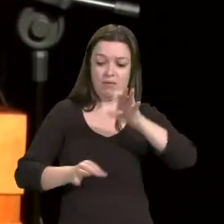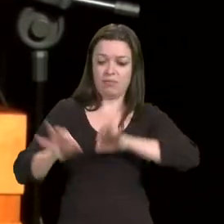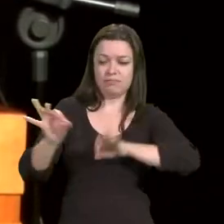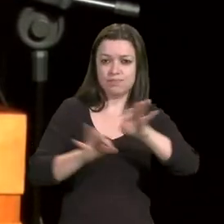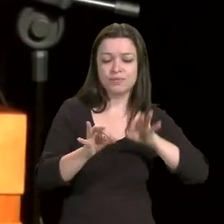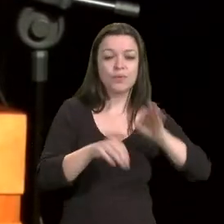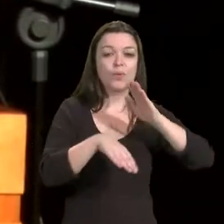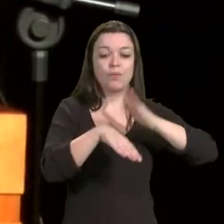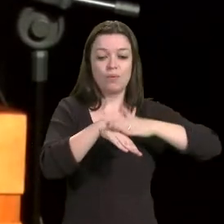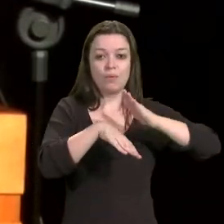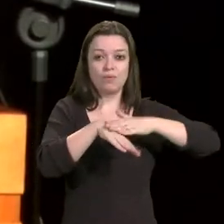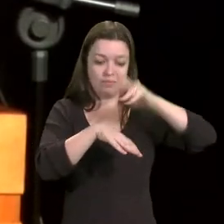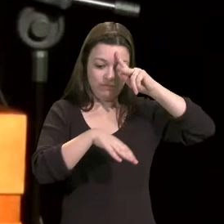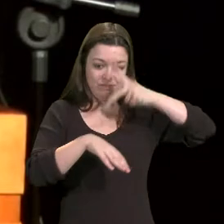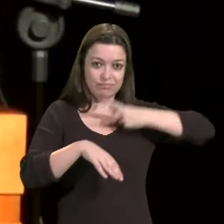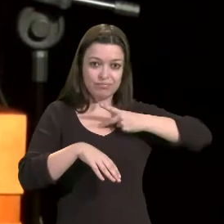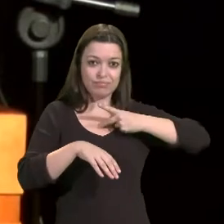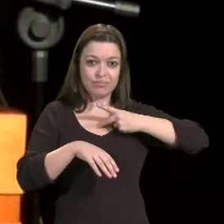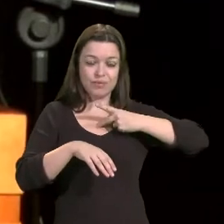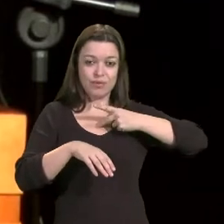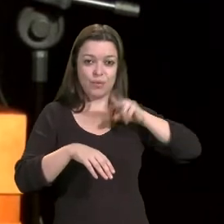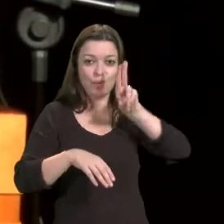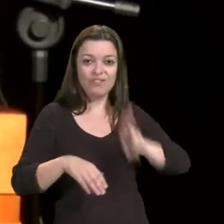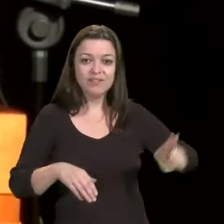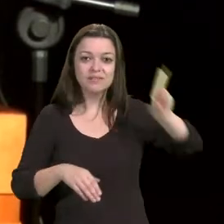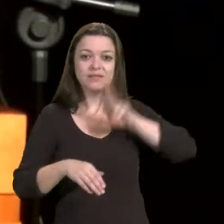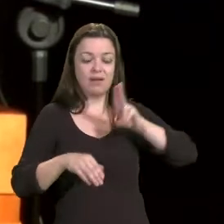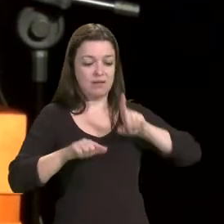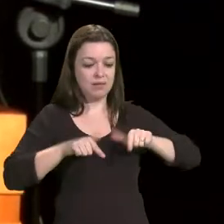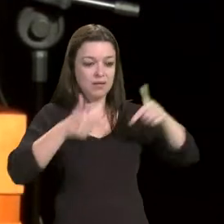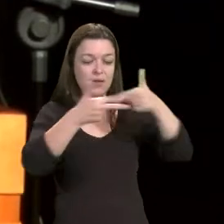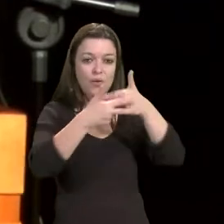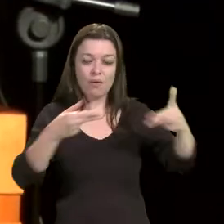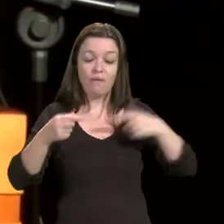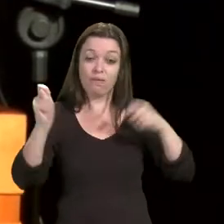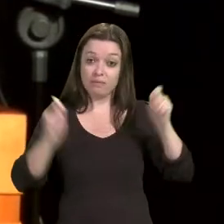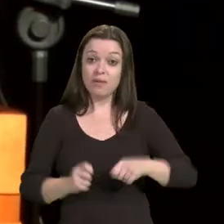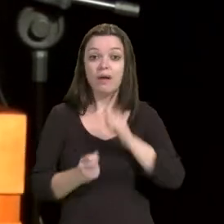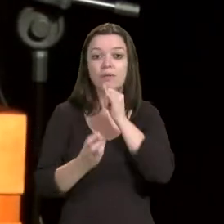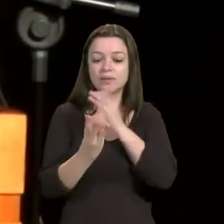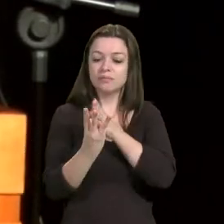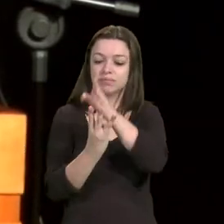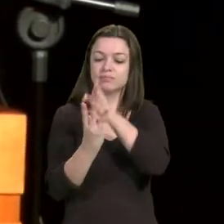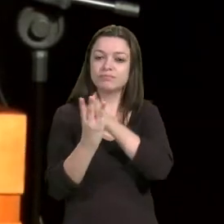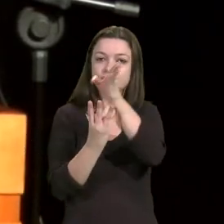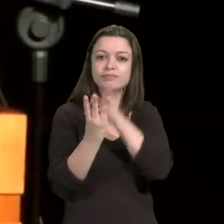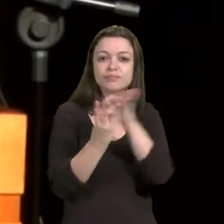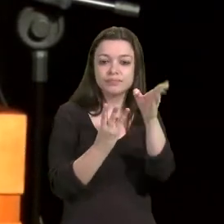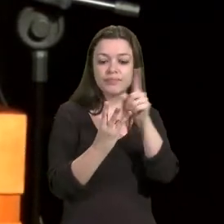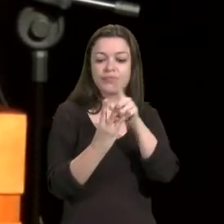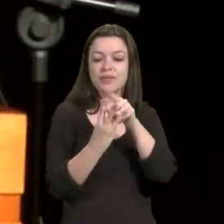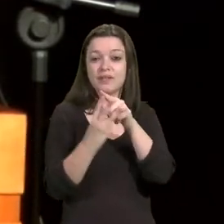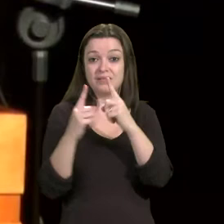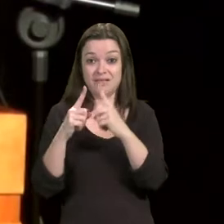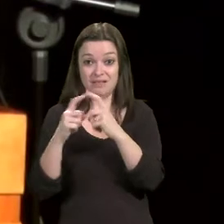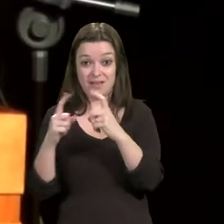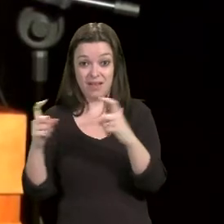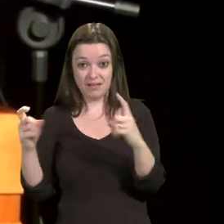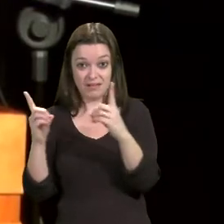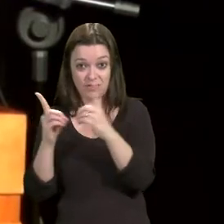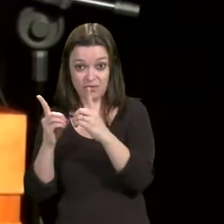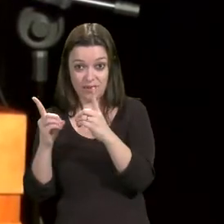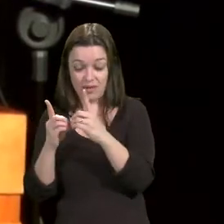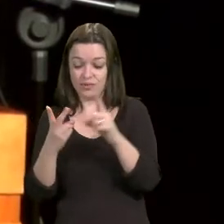autonomia universitária em sua tríplice vertente, didático-científica,